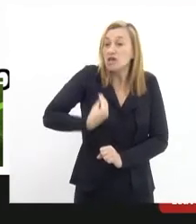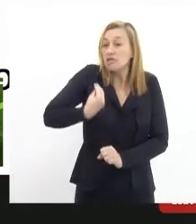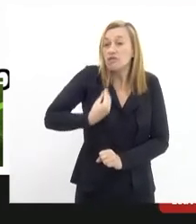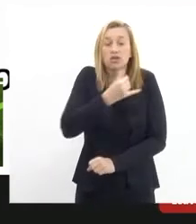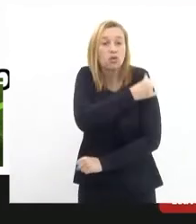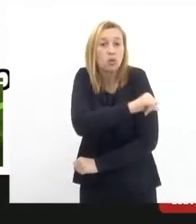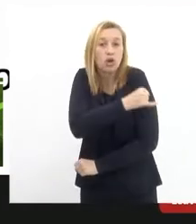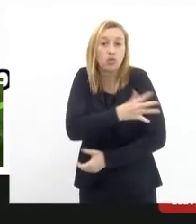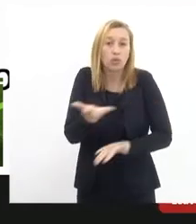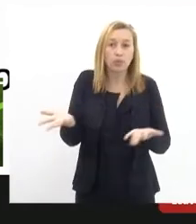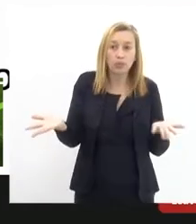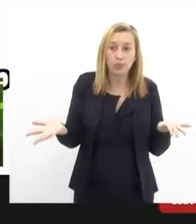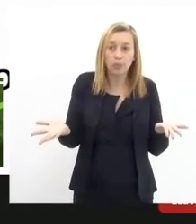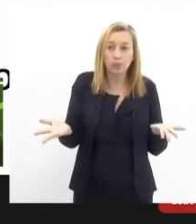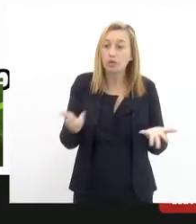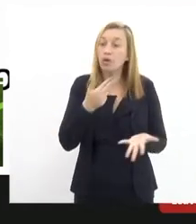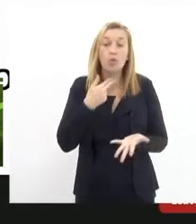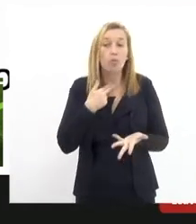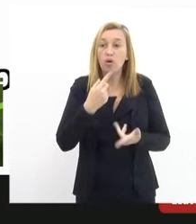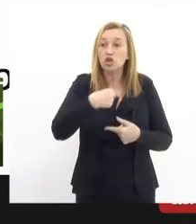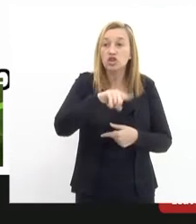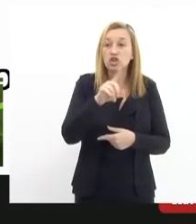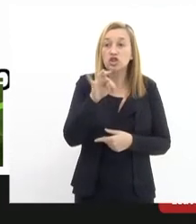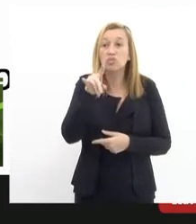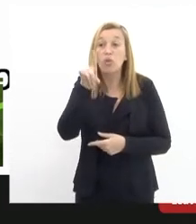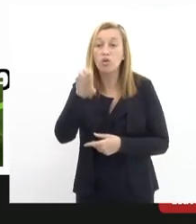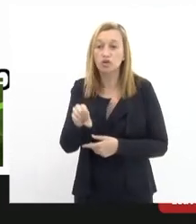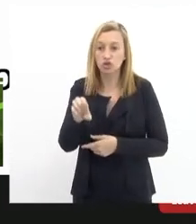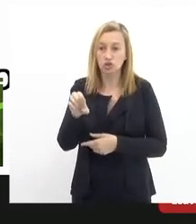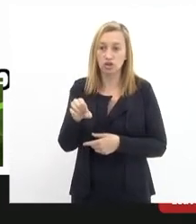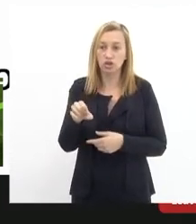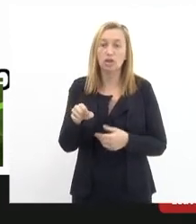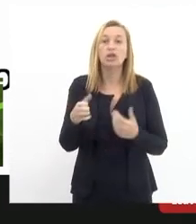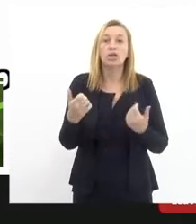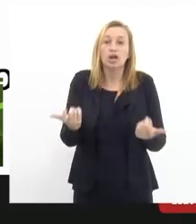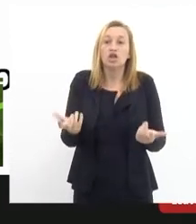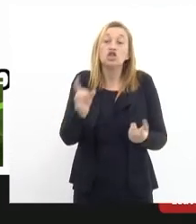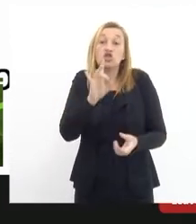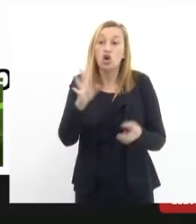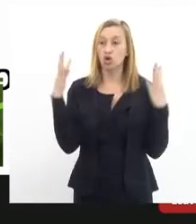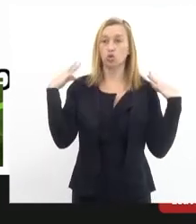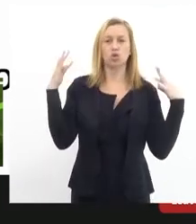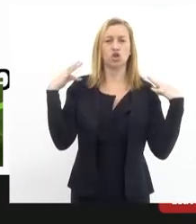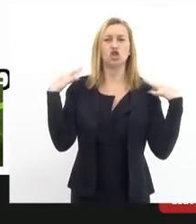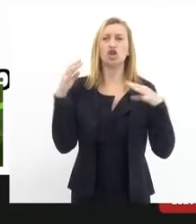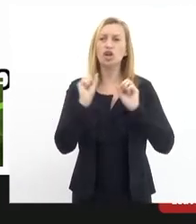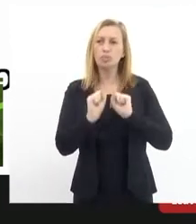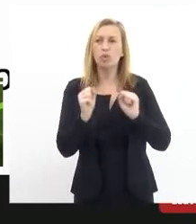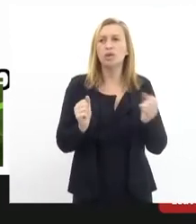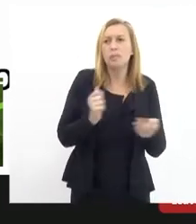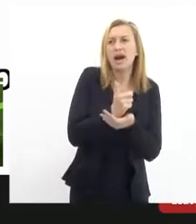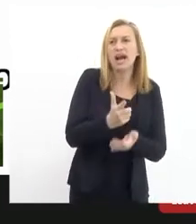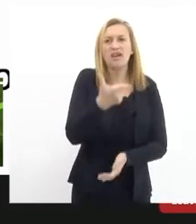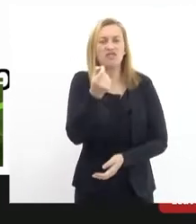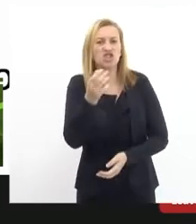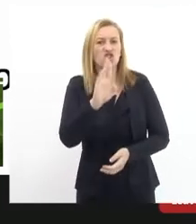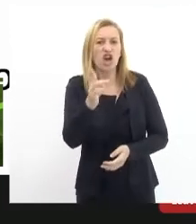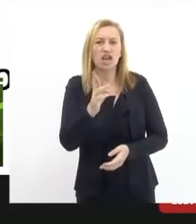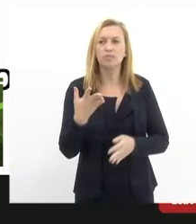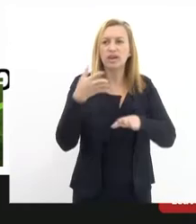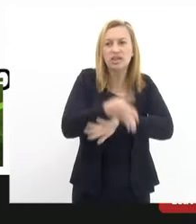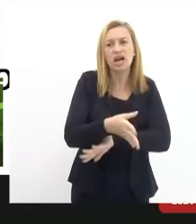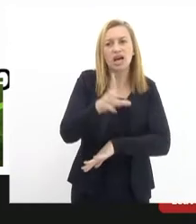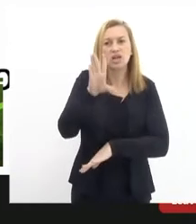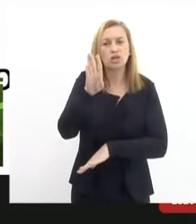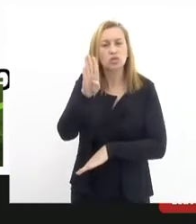se não for confundido com o turista. Ele tem que passar por um turista pagar vinte reais para poder entrar no bonde.